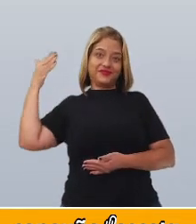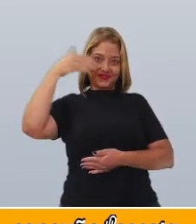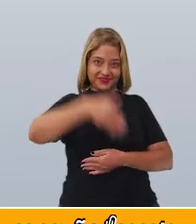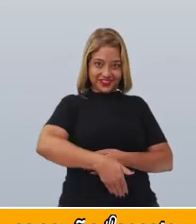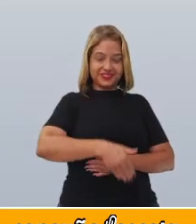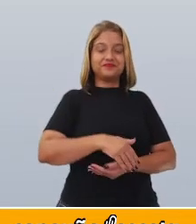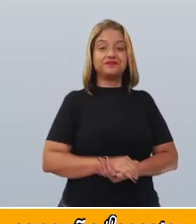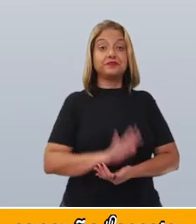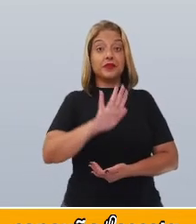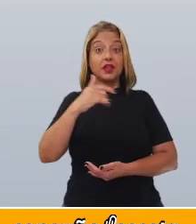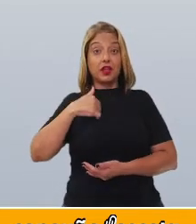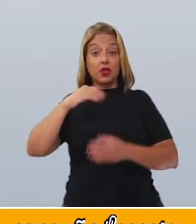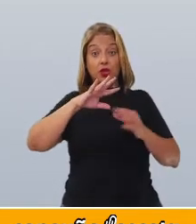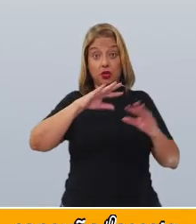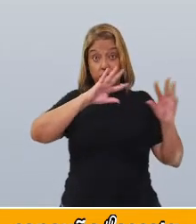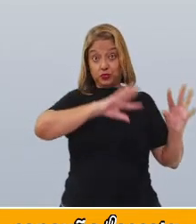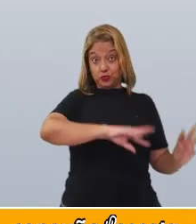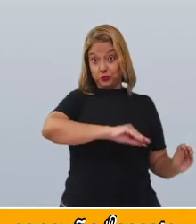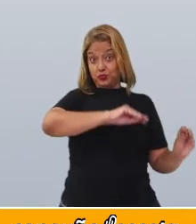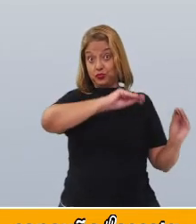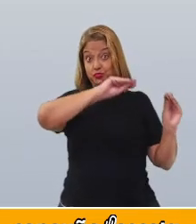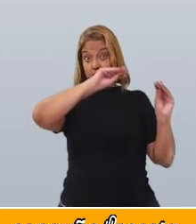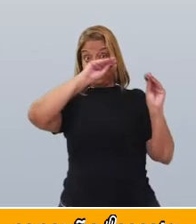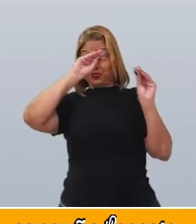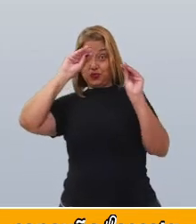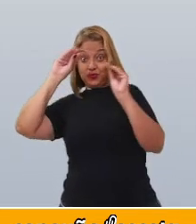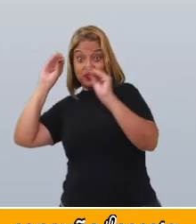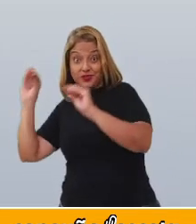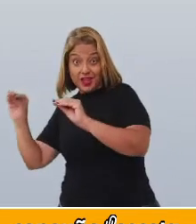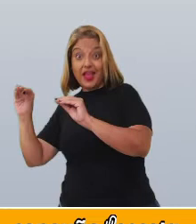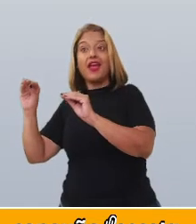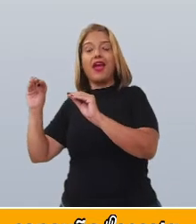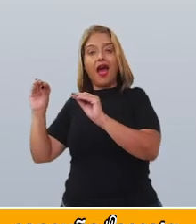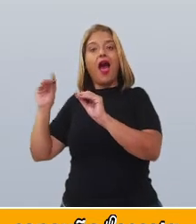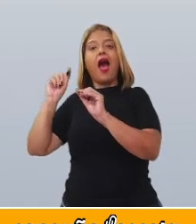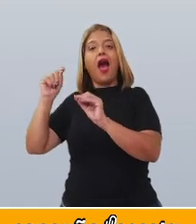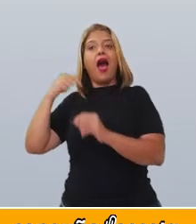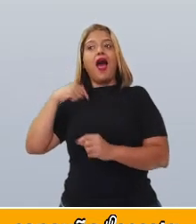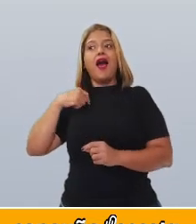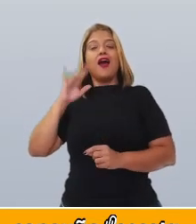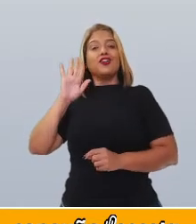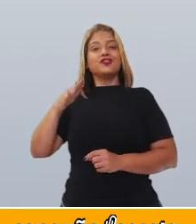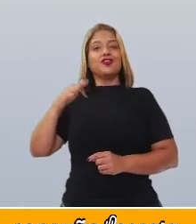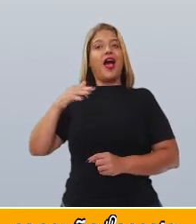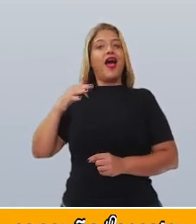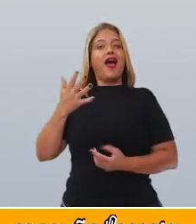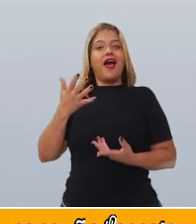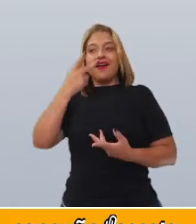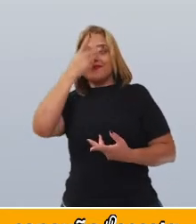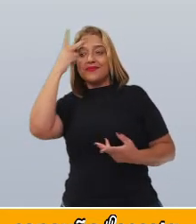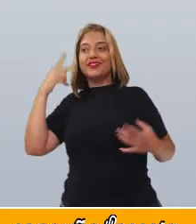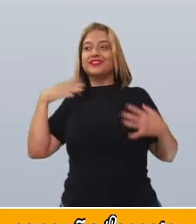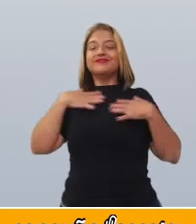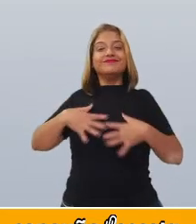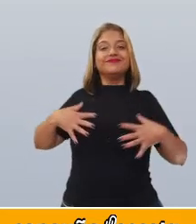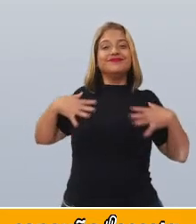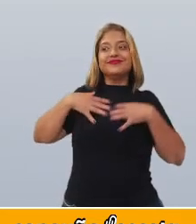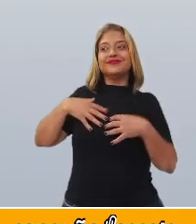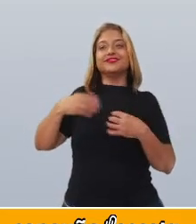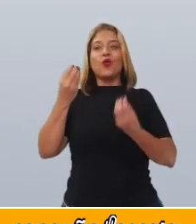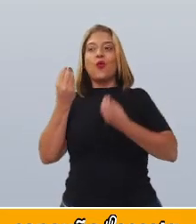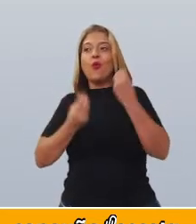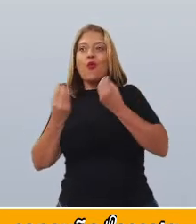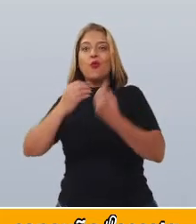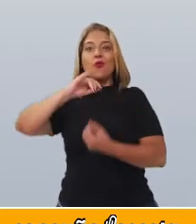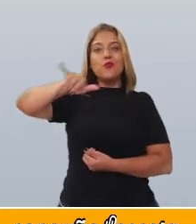E quando voltei para os Estados Unidos, estava animado com as oportunidades e sugeri que mandássemos